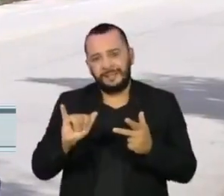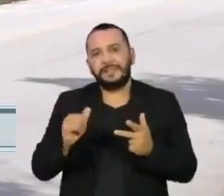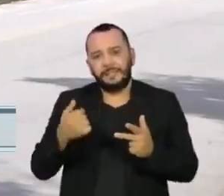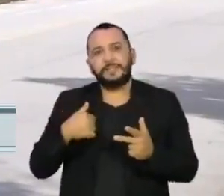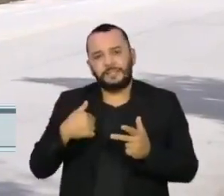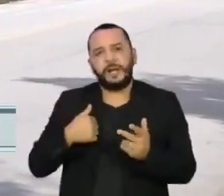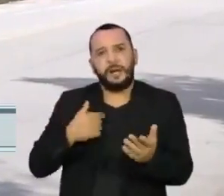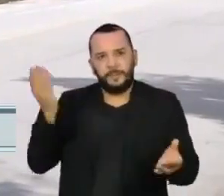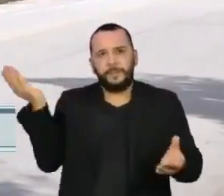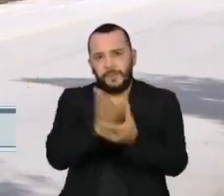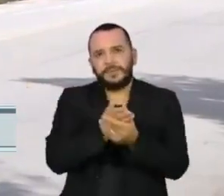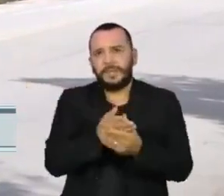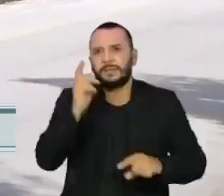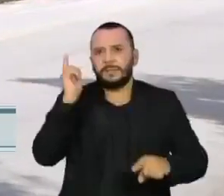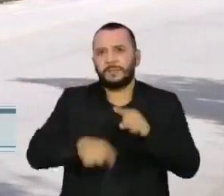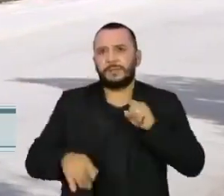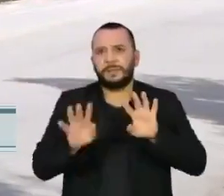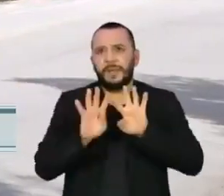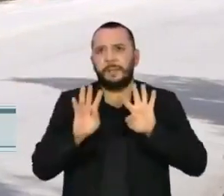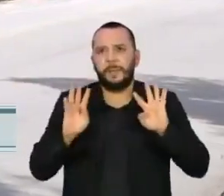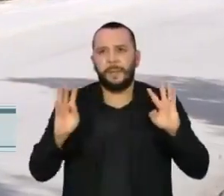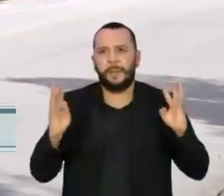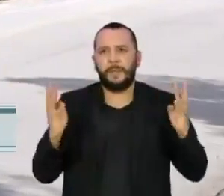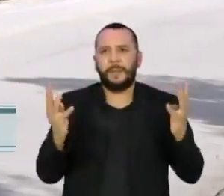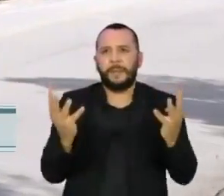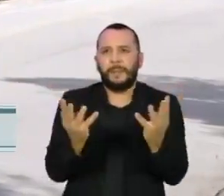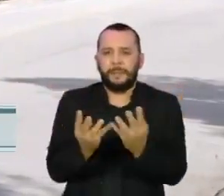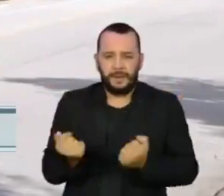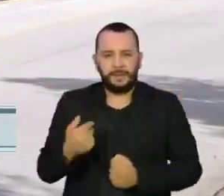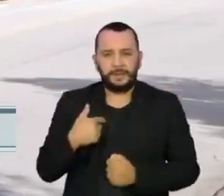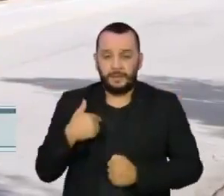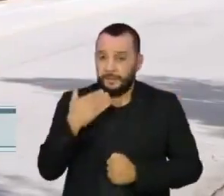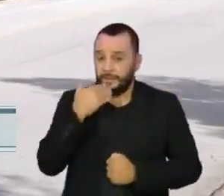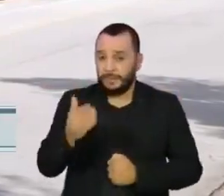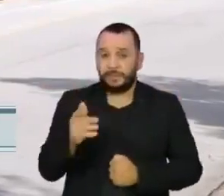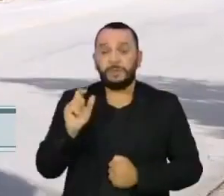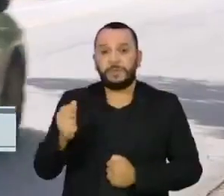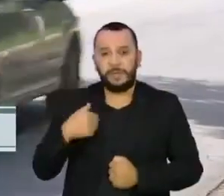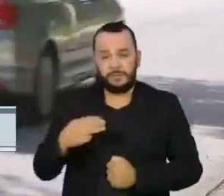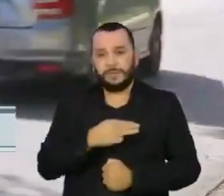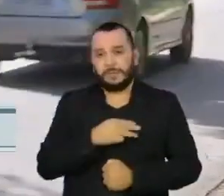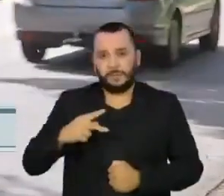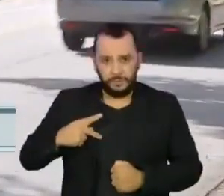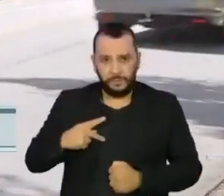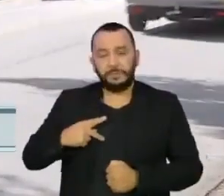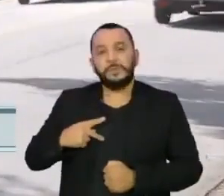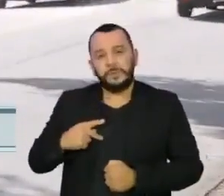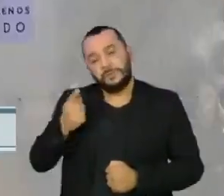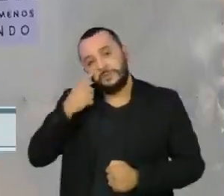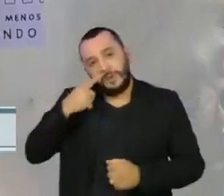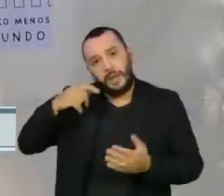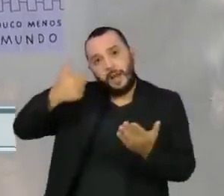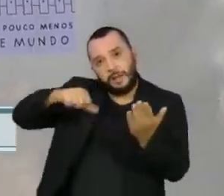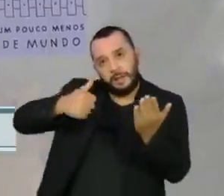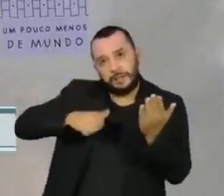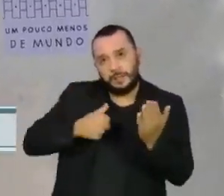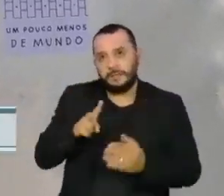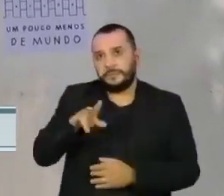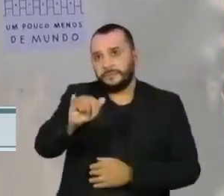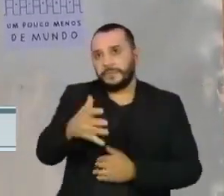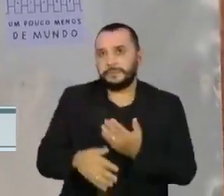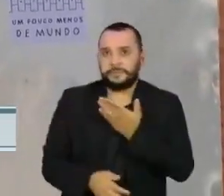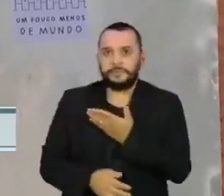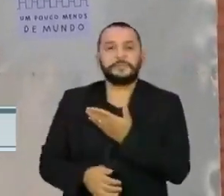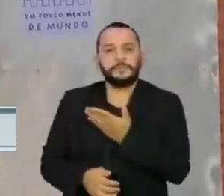para impedir a instalação do alambrado. O pedido foi encaminhado ao Ministério Público e está em tramitação. A Praça